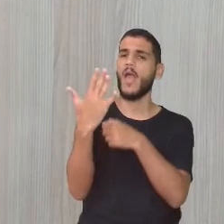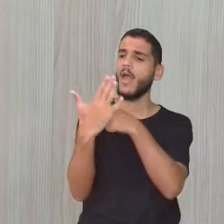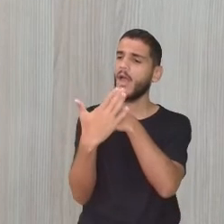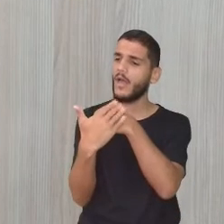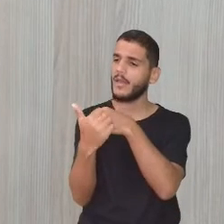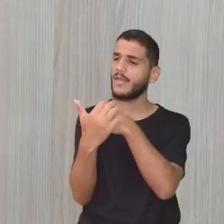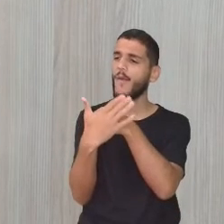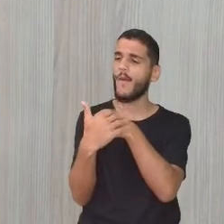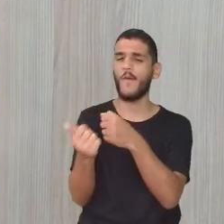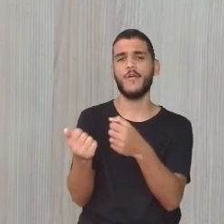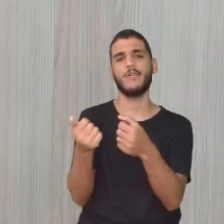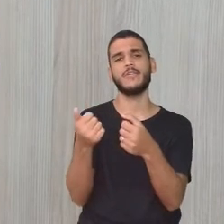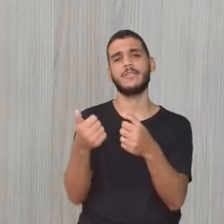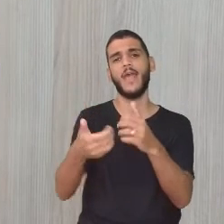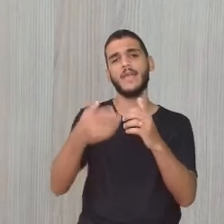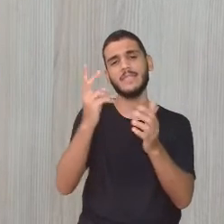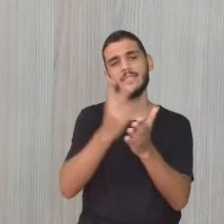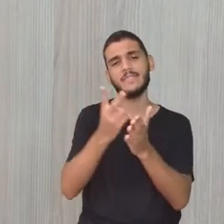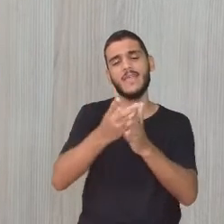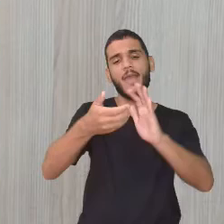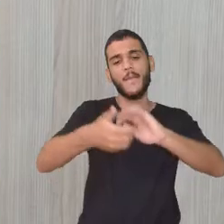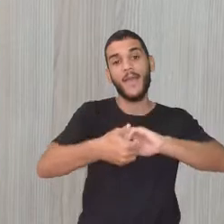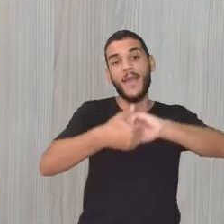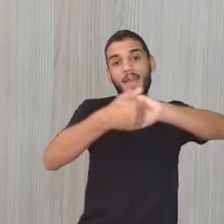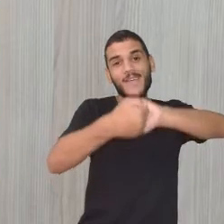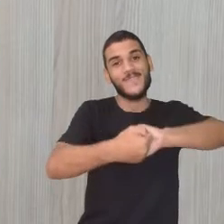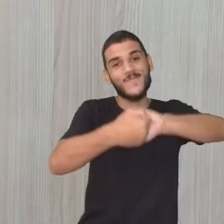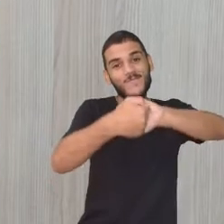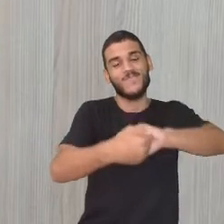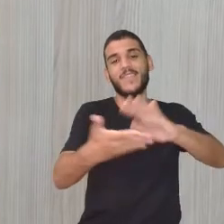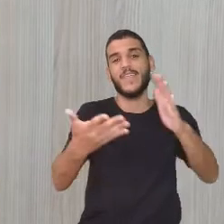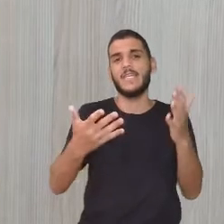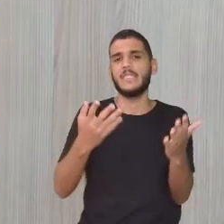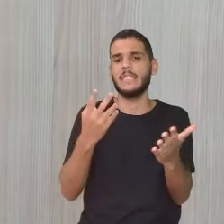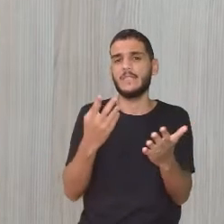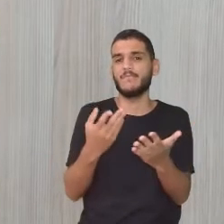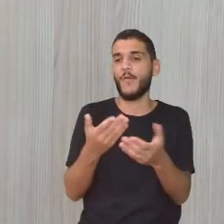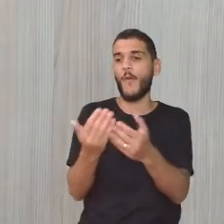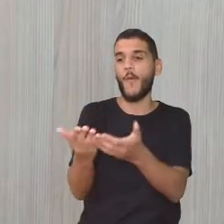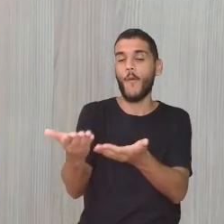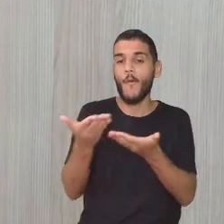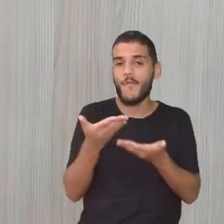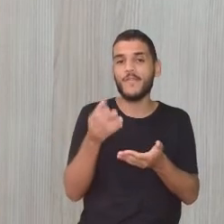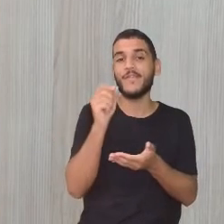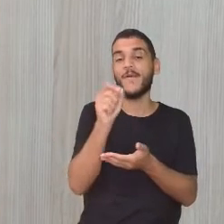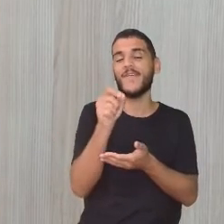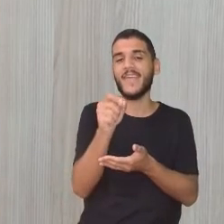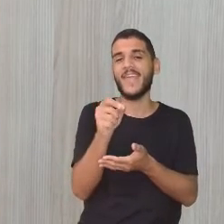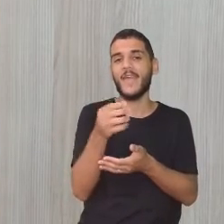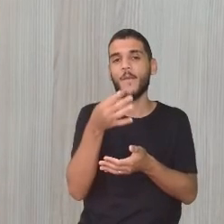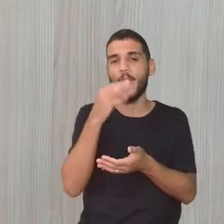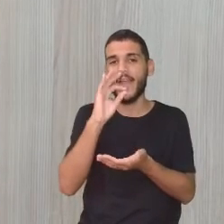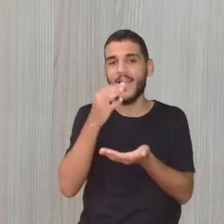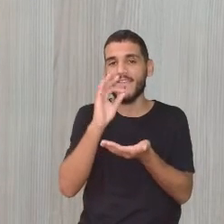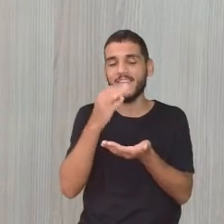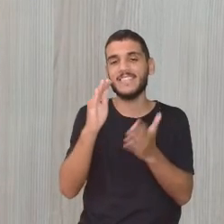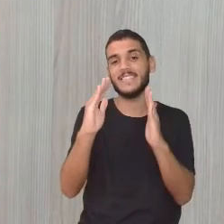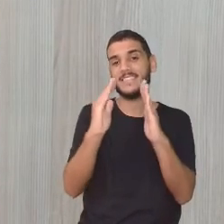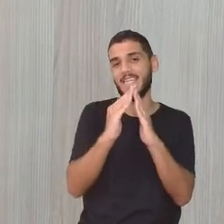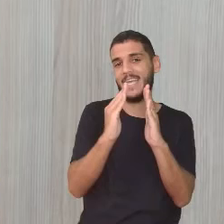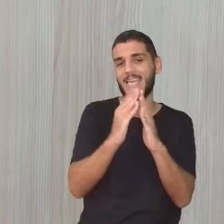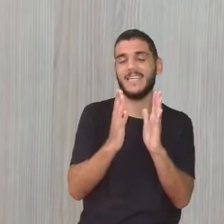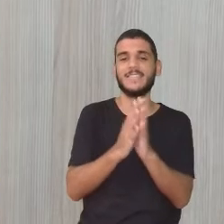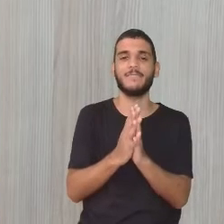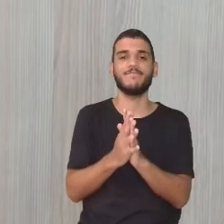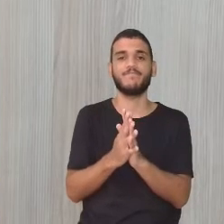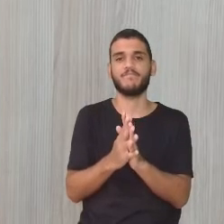cumprimentam, falam com você. Te chamam para tomar um cafezinho chamam para tomar um cafezinho em casa. Nas cidades, dificilmente